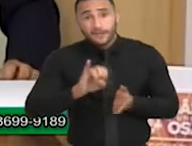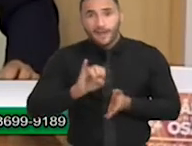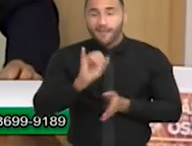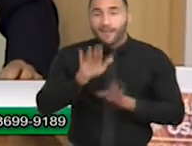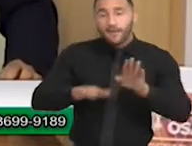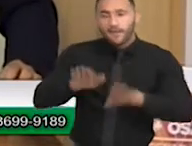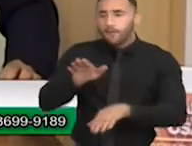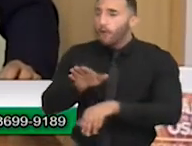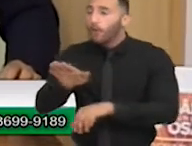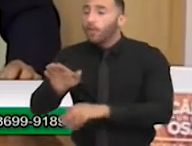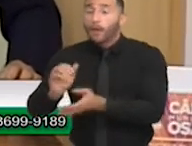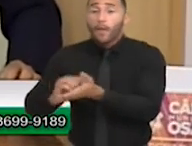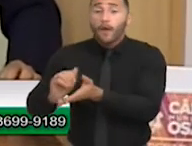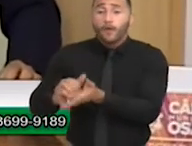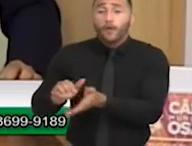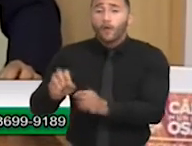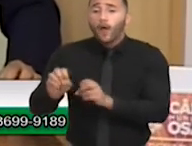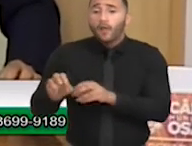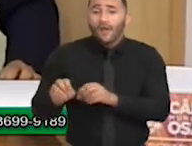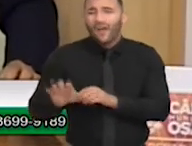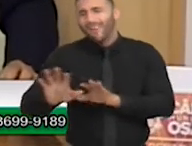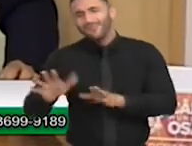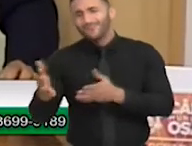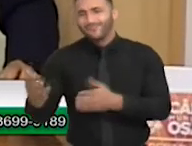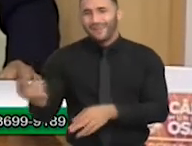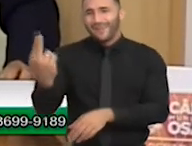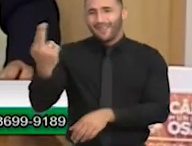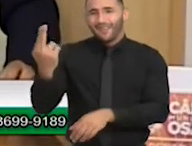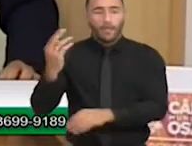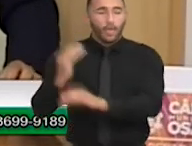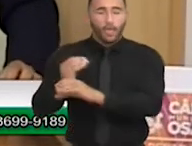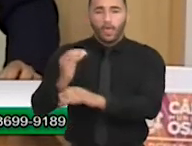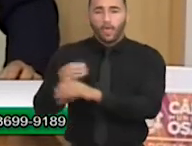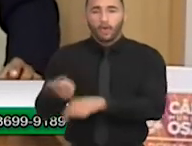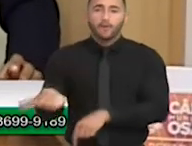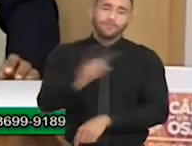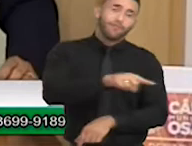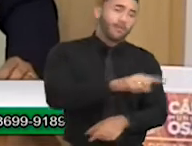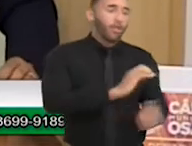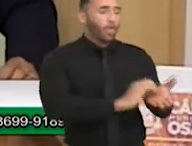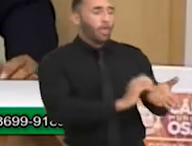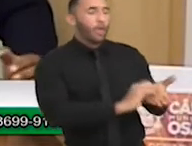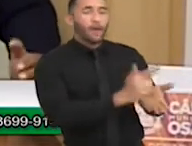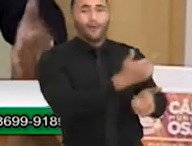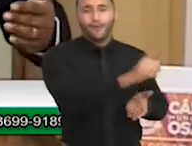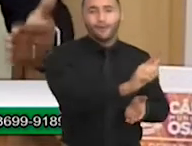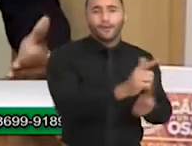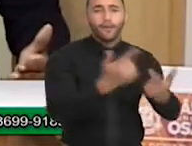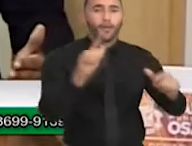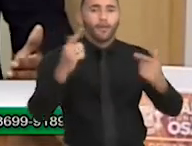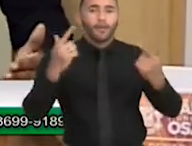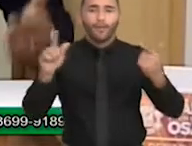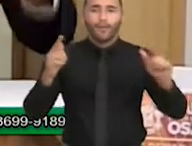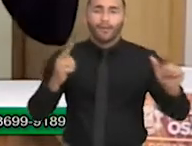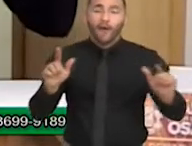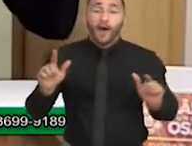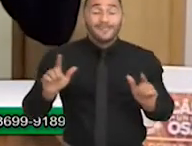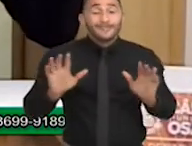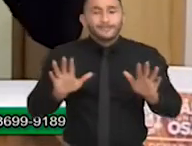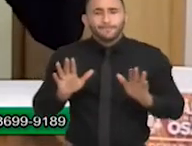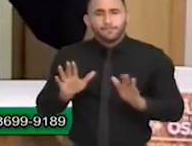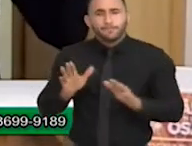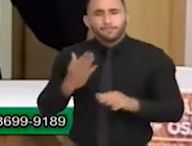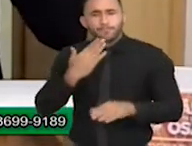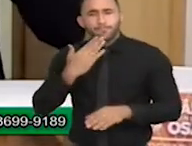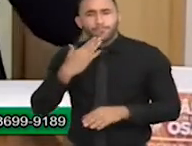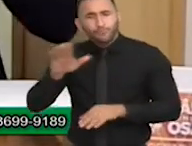jogava para a saúde, a saúde jogava para a vida e a ficava que nem bobo rodando. Então a gente definiu de conversar com elas, tentar entender e